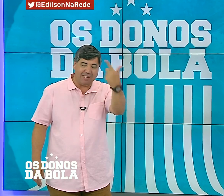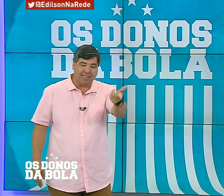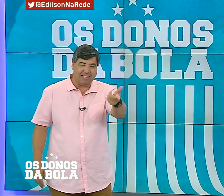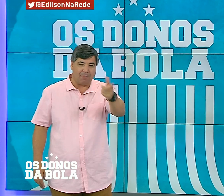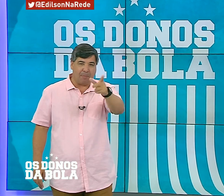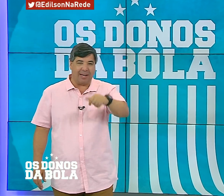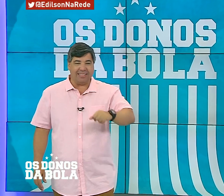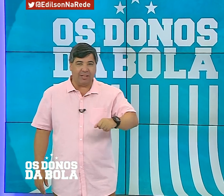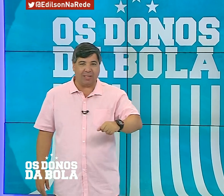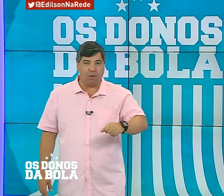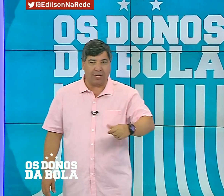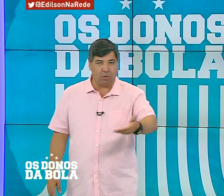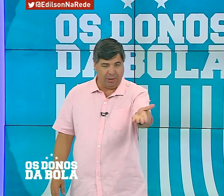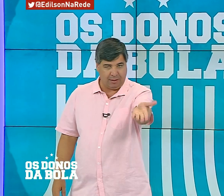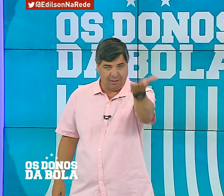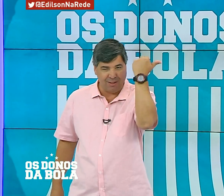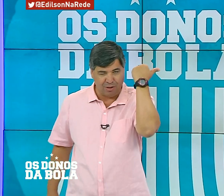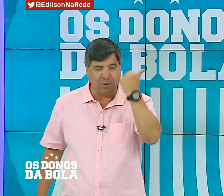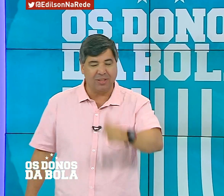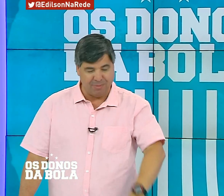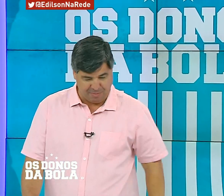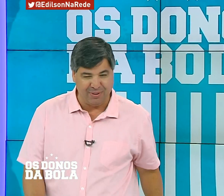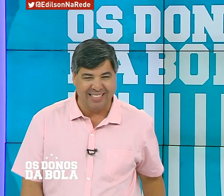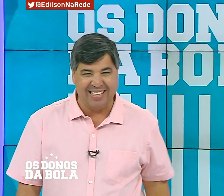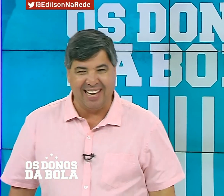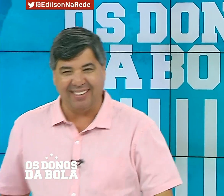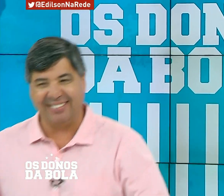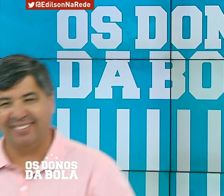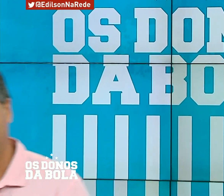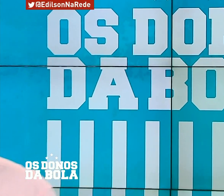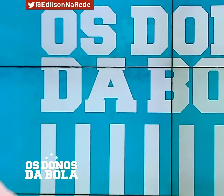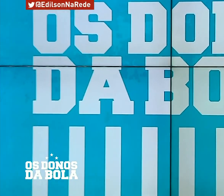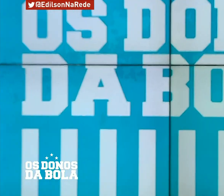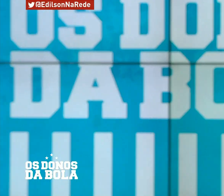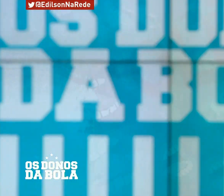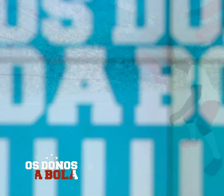Comercial em seguida, propaganda eleitoral gratuita. E nós voltamos depois de semana.